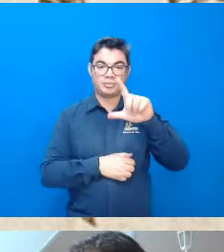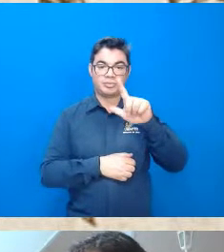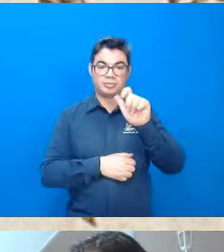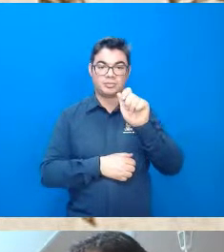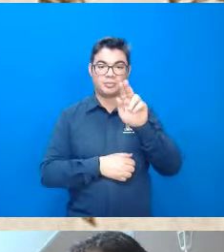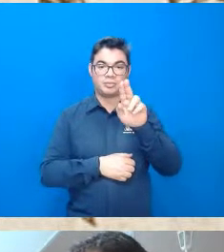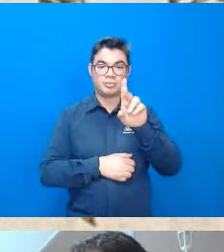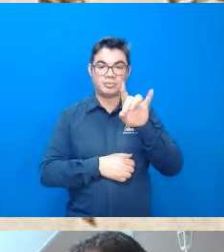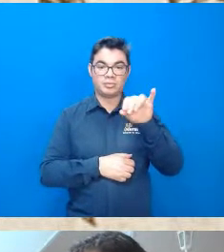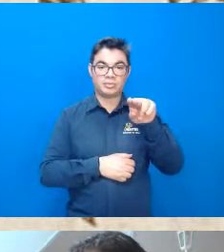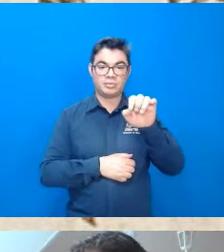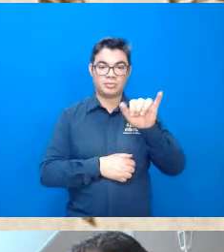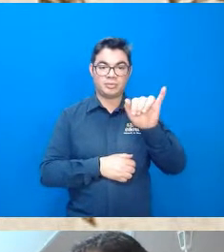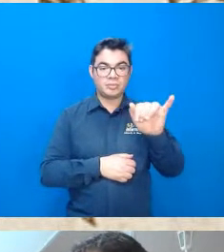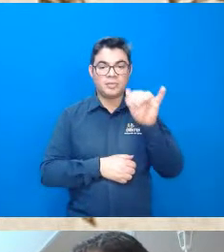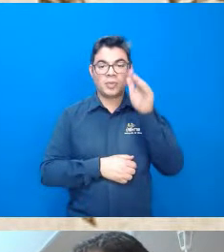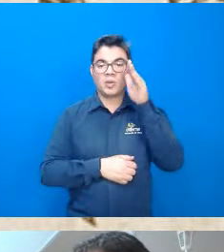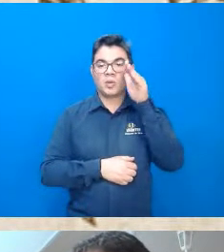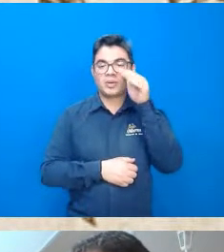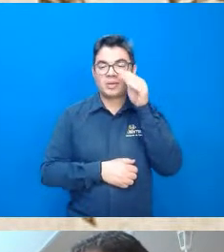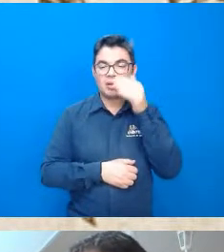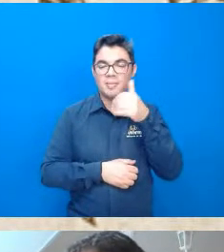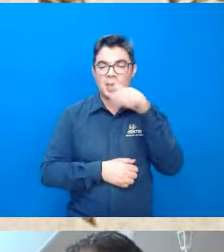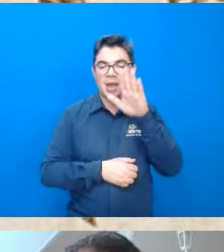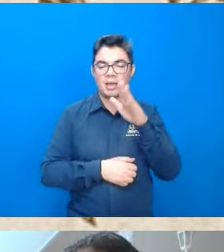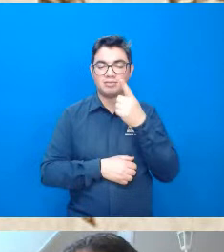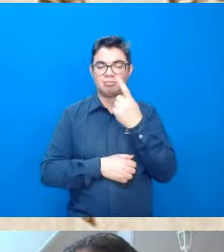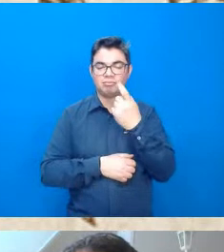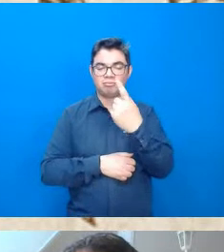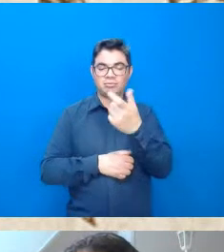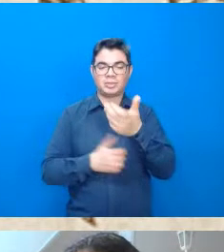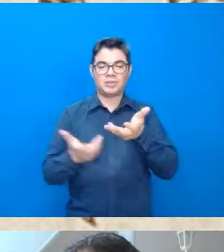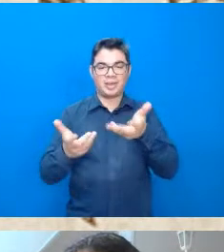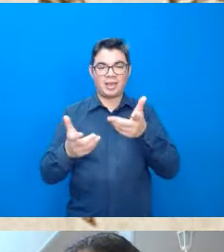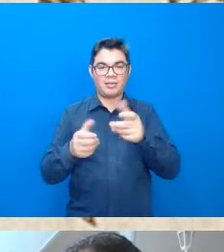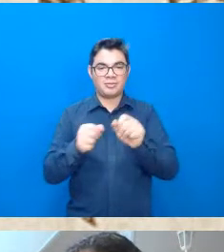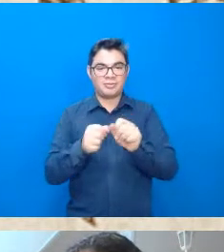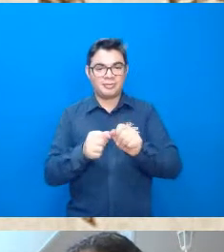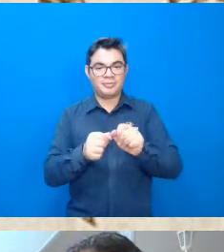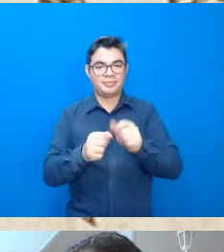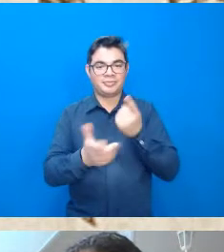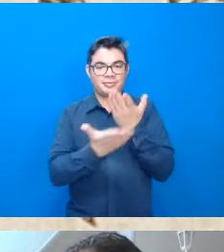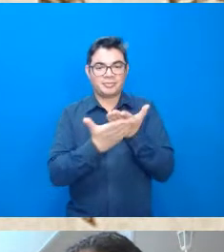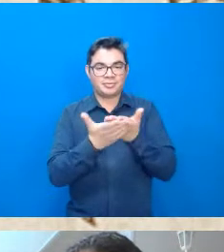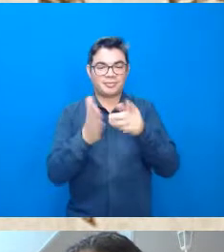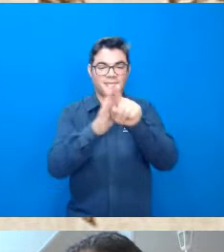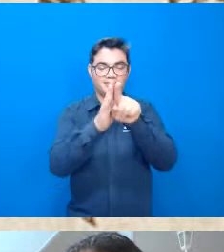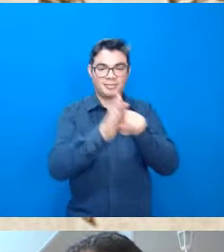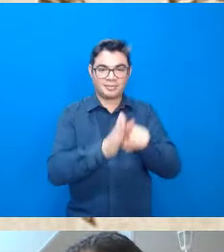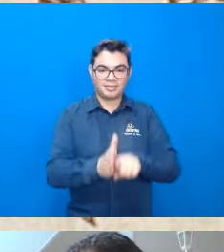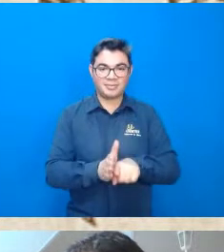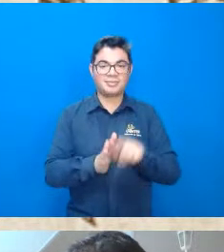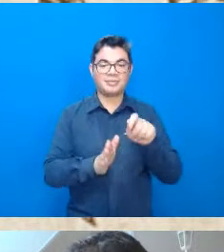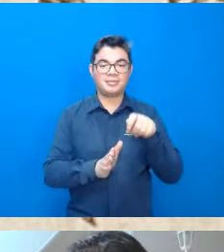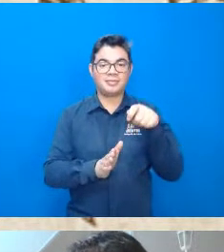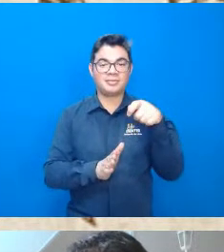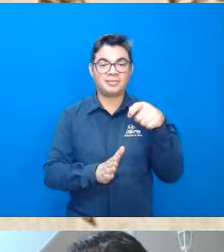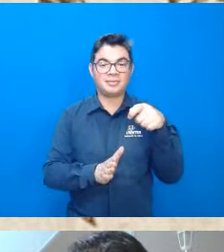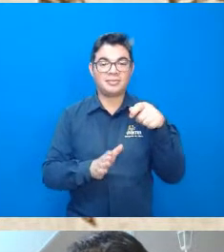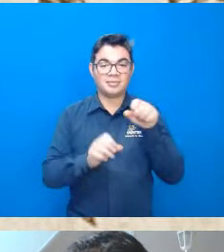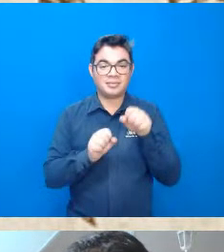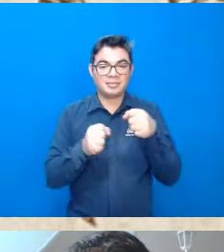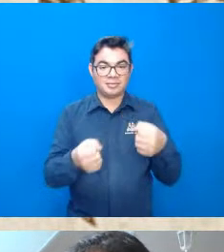aguçou ainda mais a curiosidade para seguir e para fazer a pesquisa enfim e se